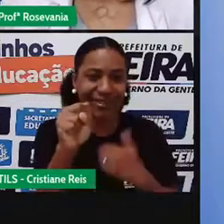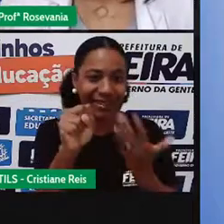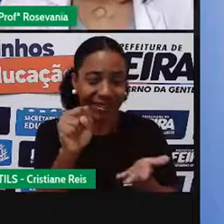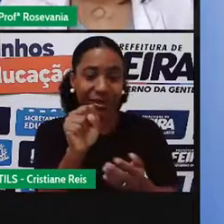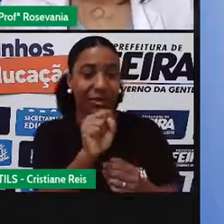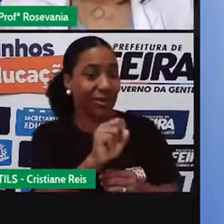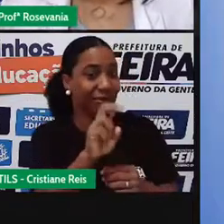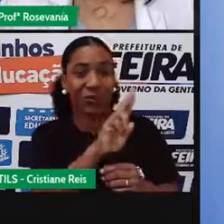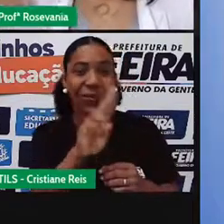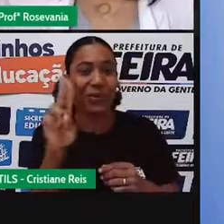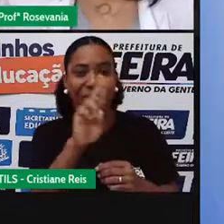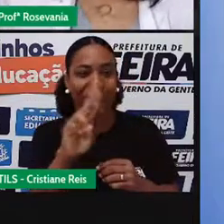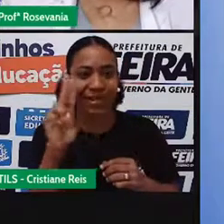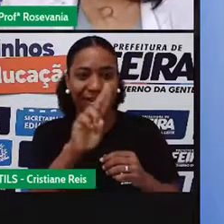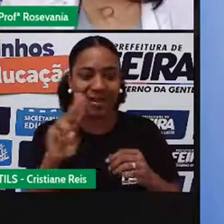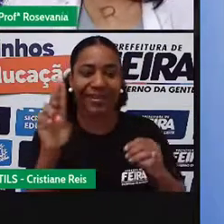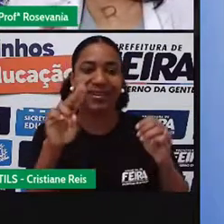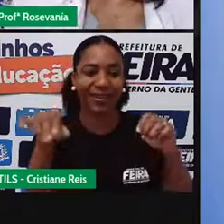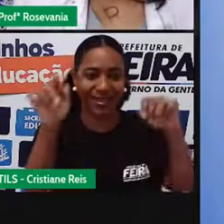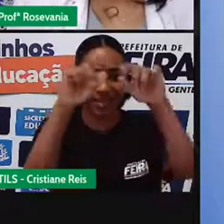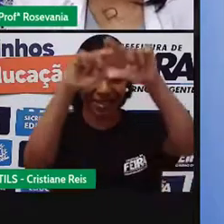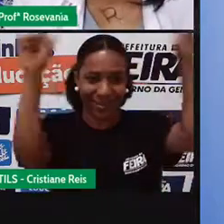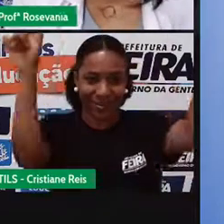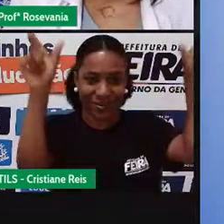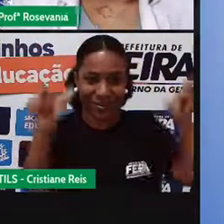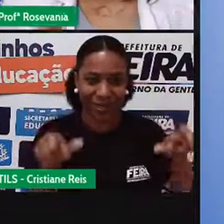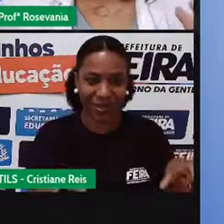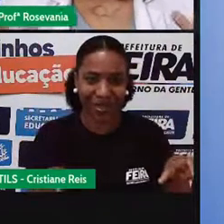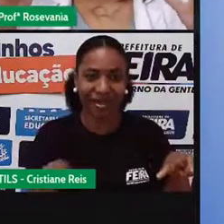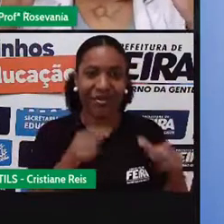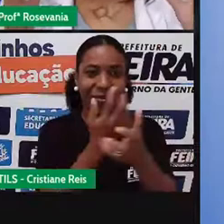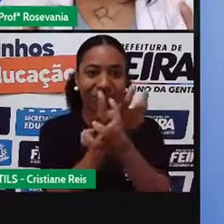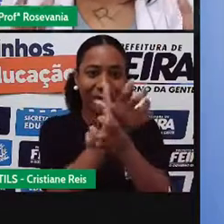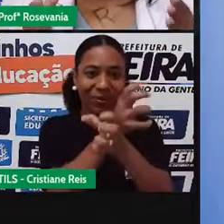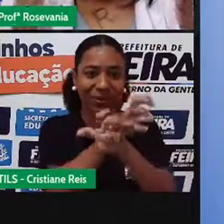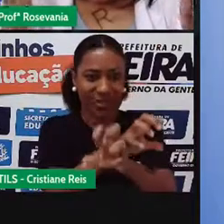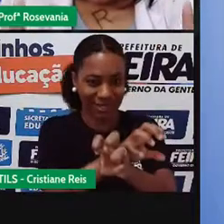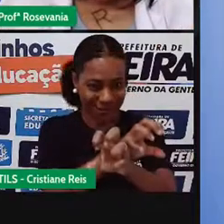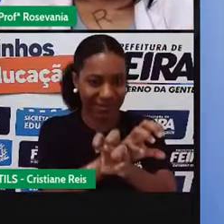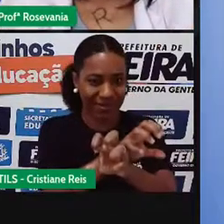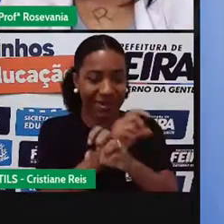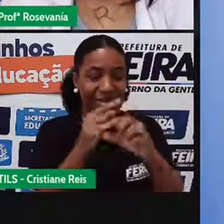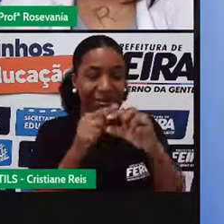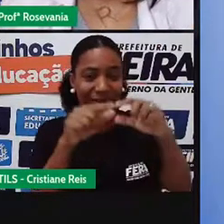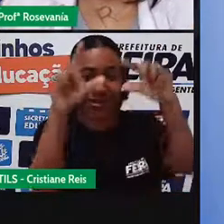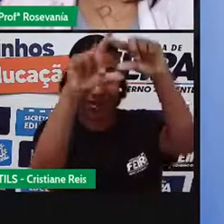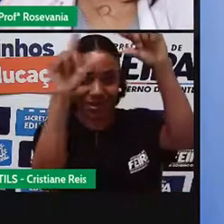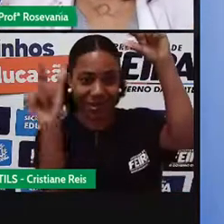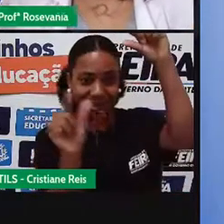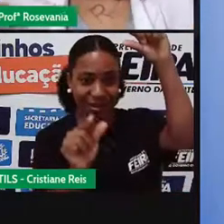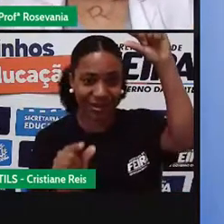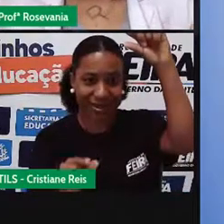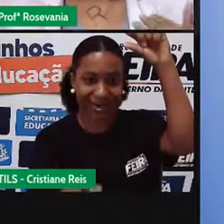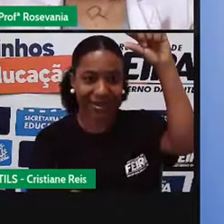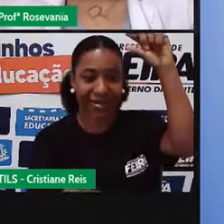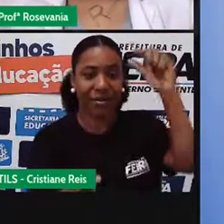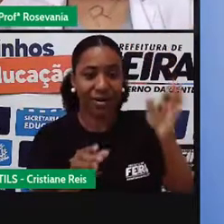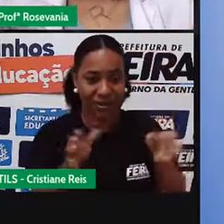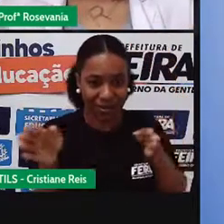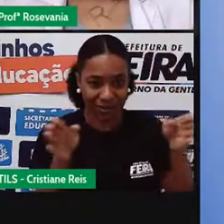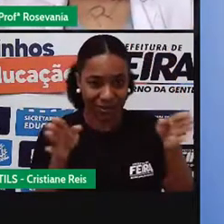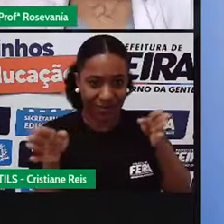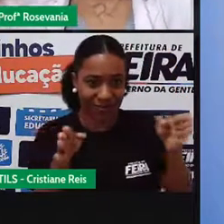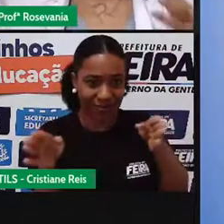de portal do sertão. Porque ela é a passagem, né, a gente está numa condição, né, de passagem, de uma região